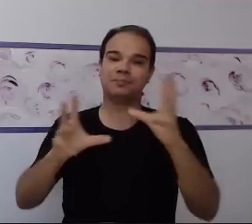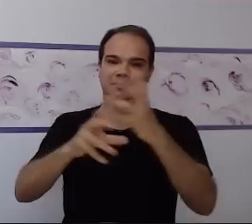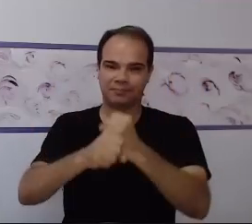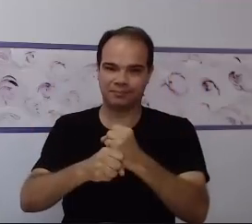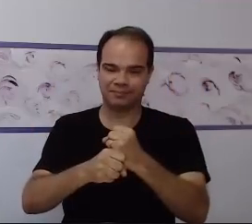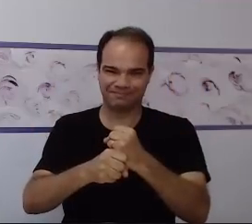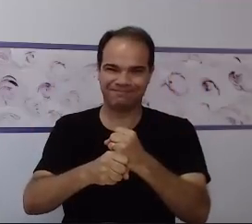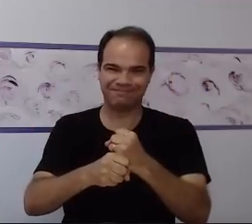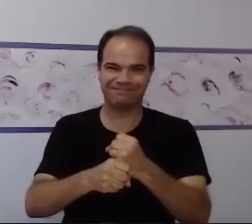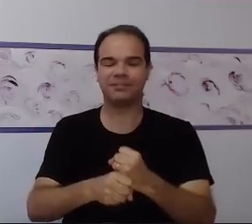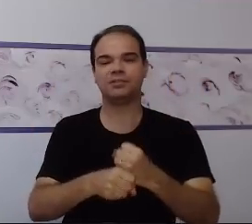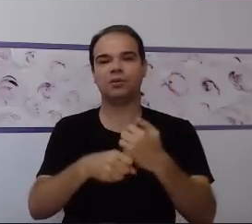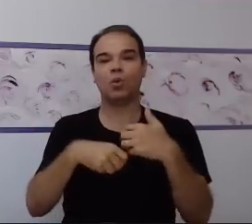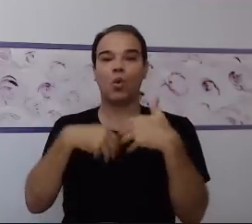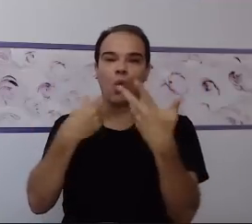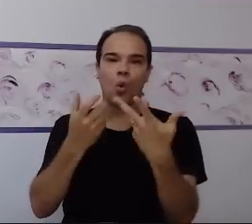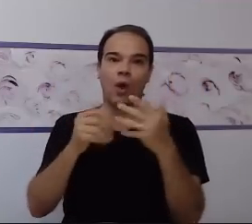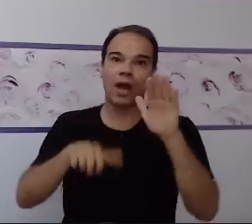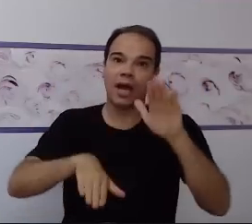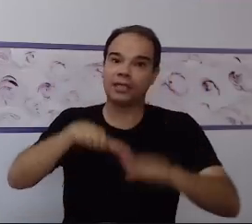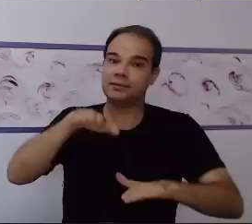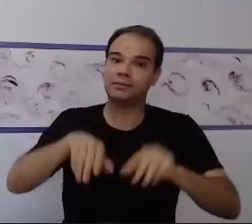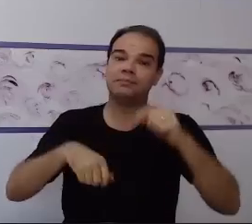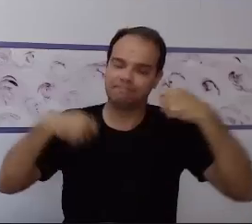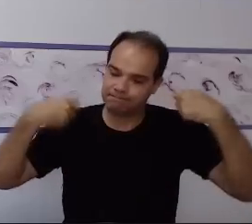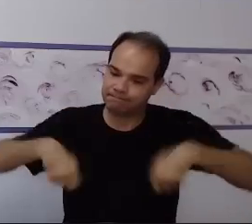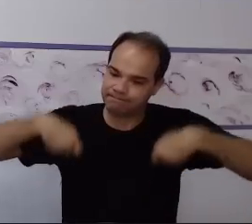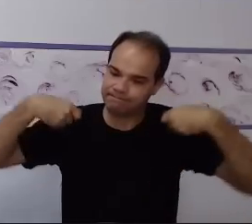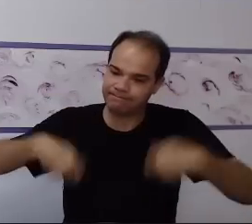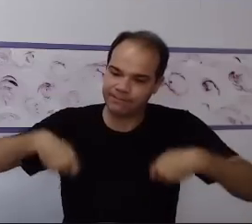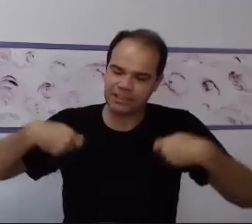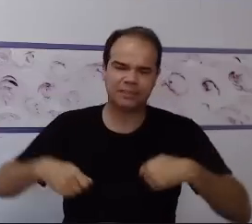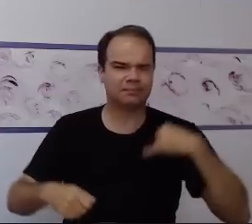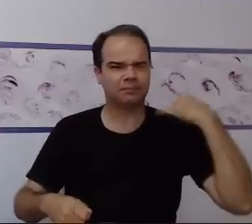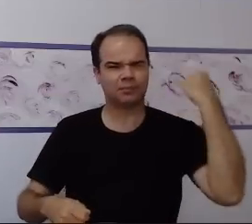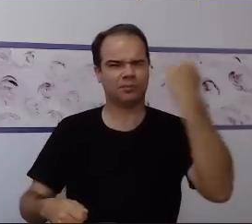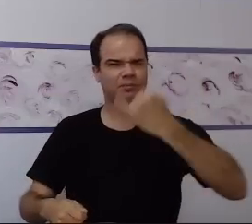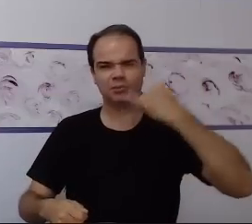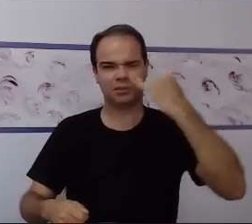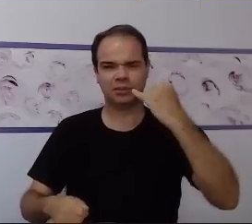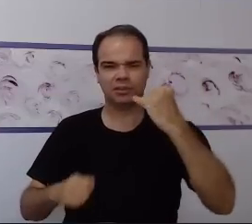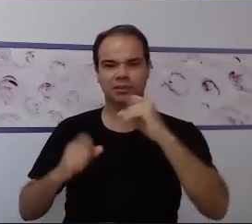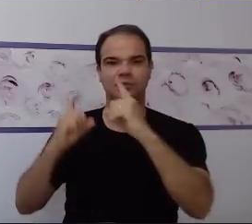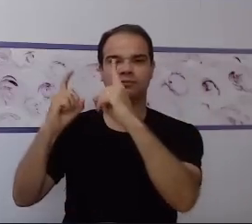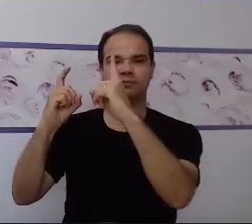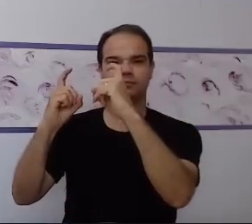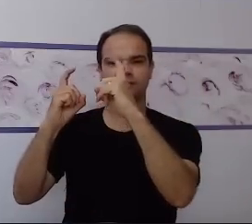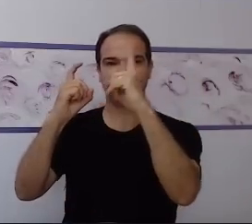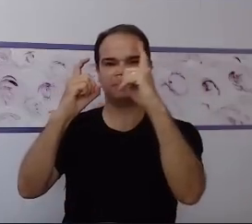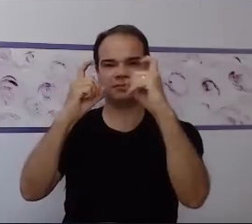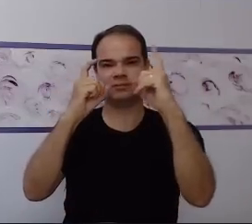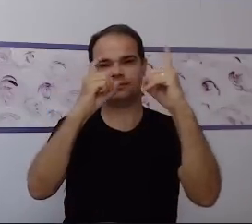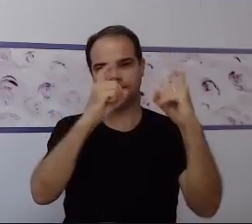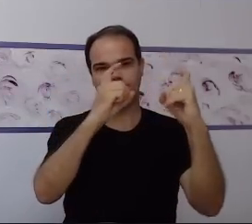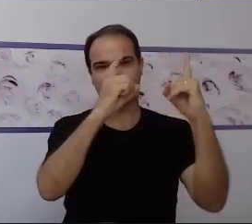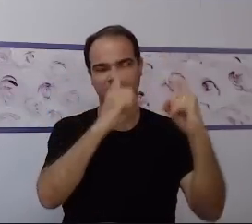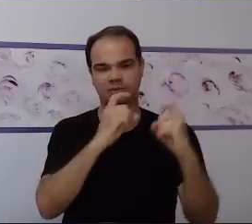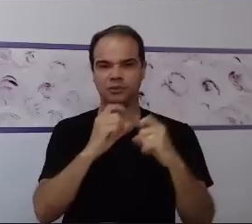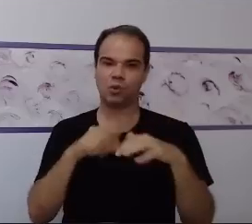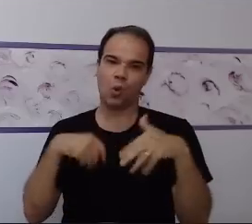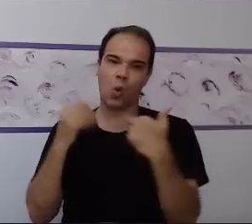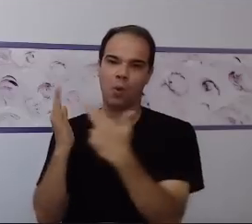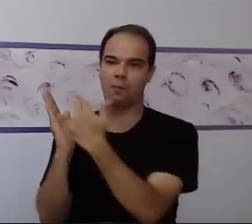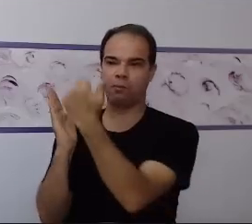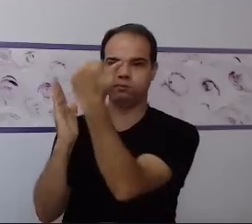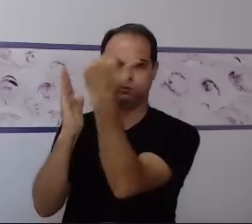pertinentes ao contexto do aluno. E isso não só para criança com deficiência. Quando